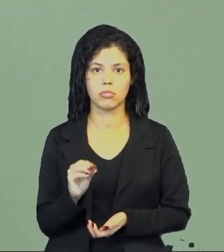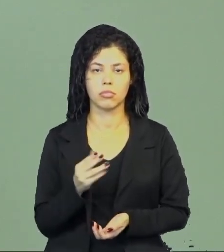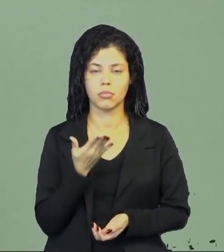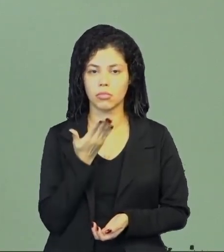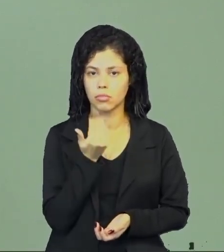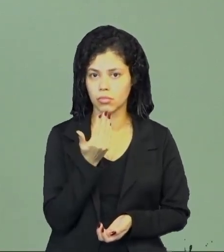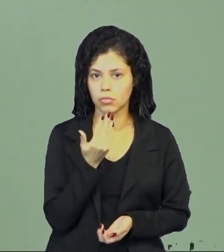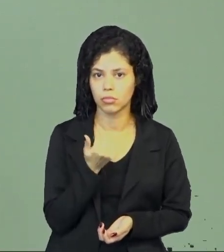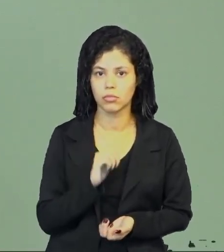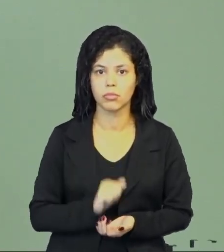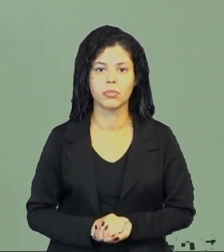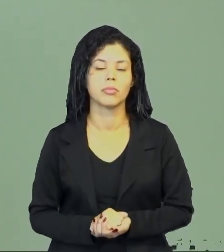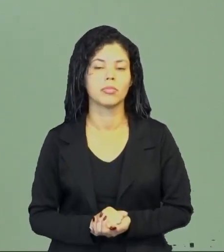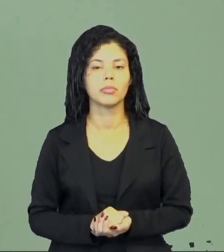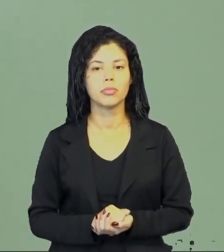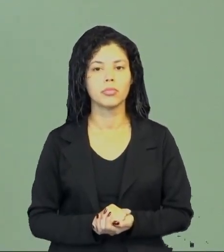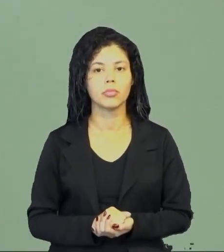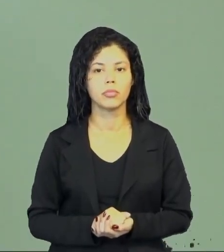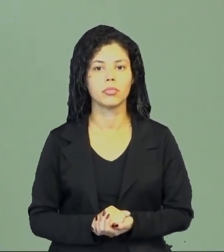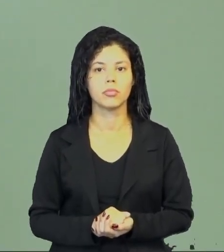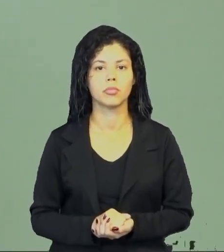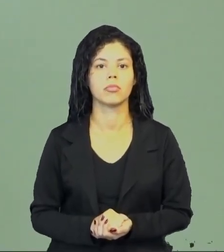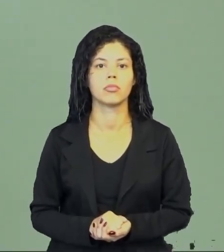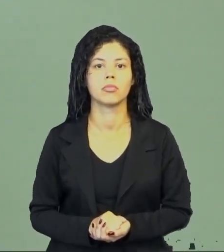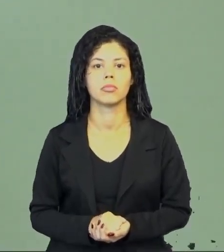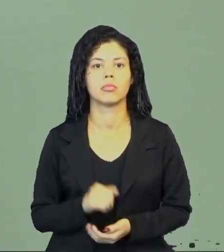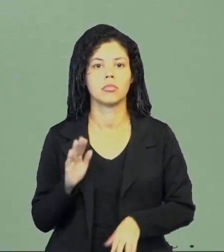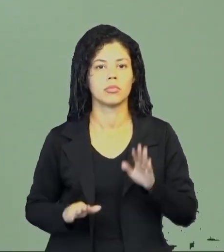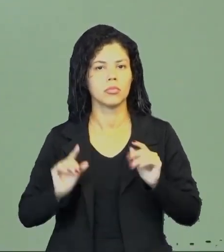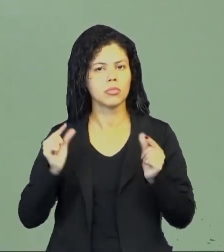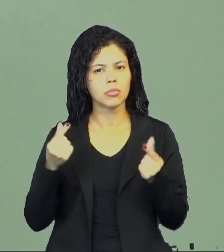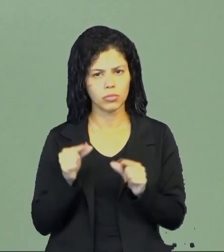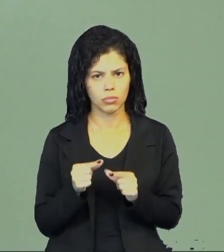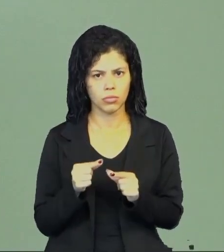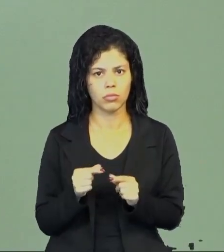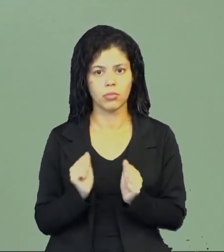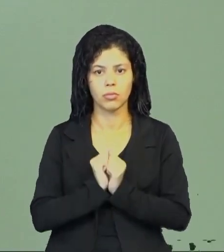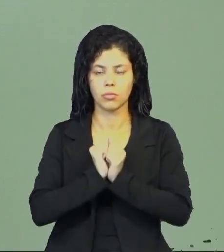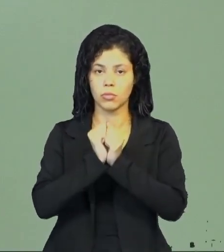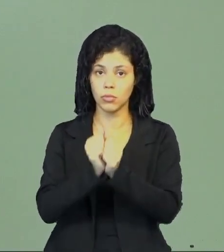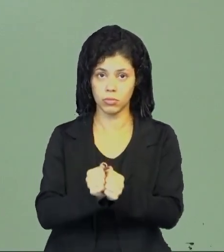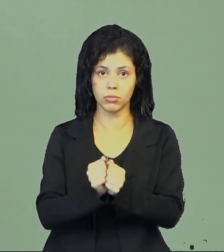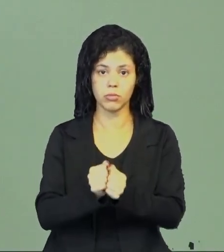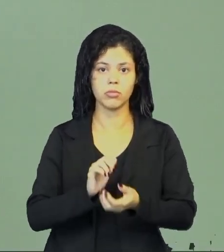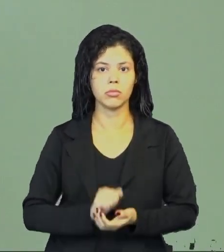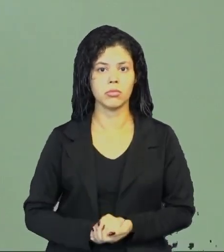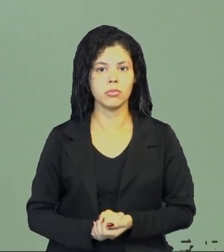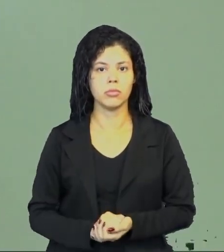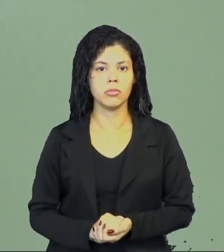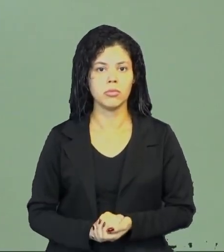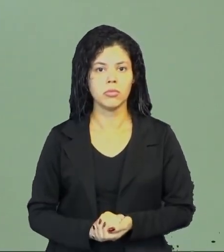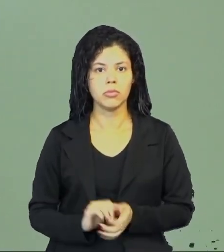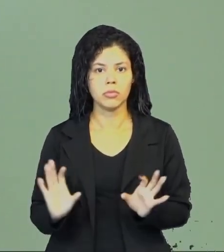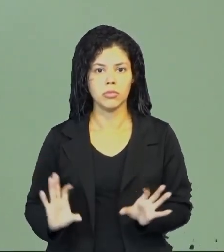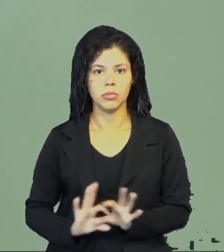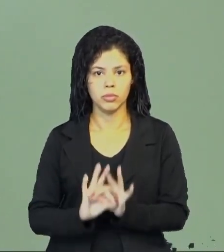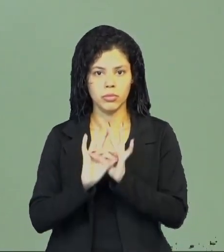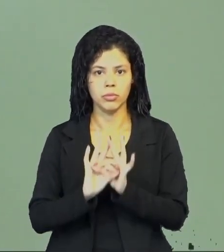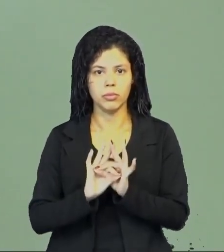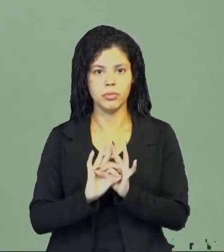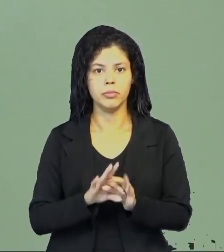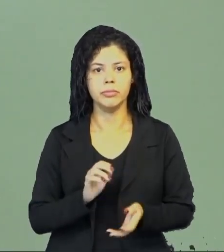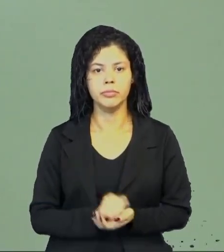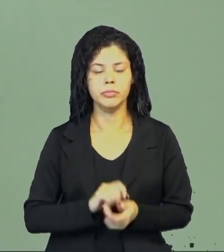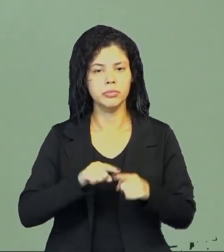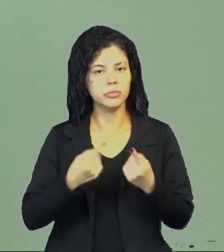lanchar, ou o refeitório também, né, também às vezes a escola, ela é pequena e tem o pátio junto com o refeitório, é tudo uma coisa só, mistura